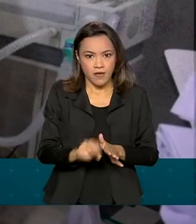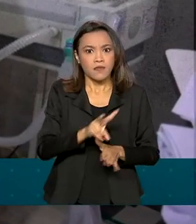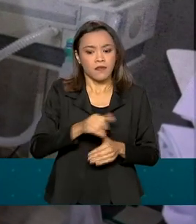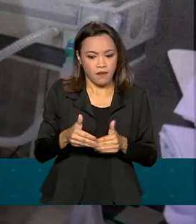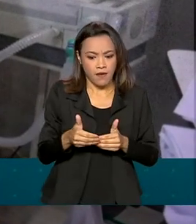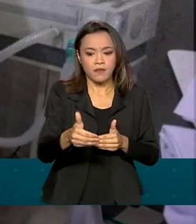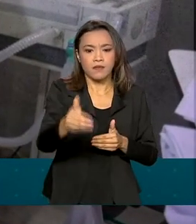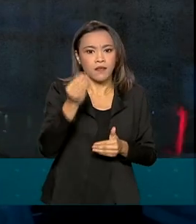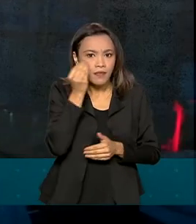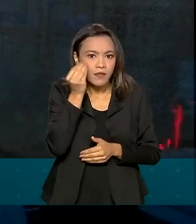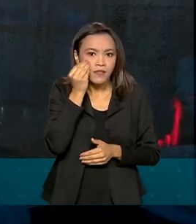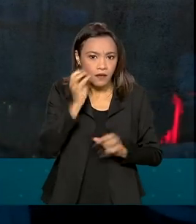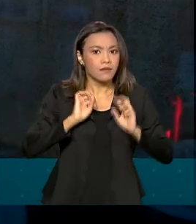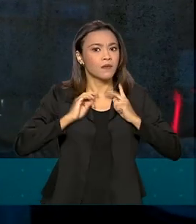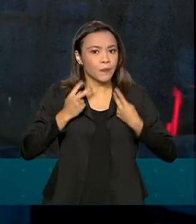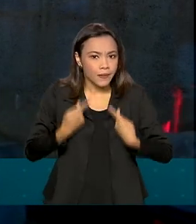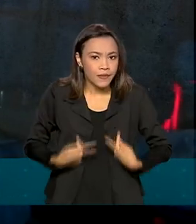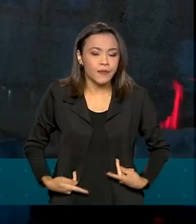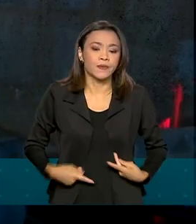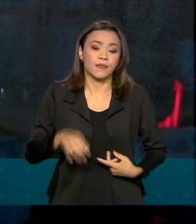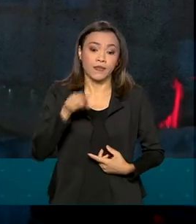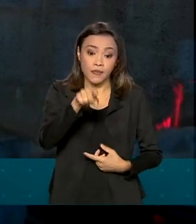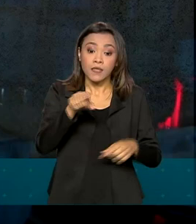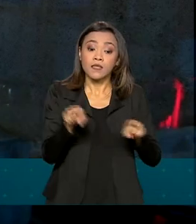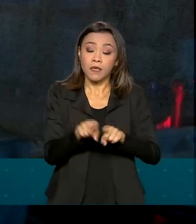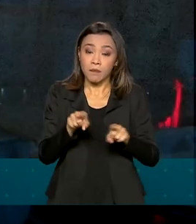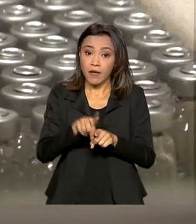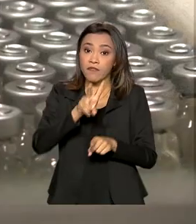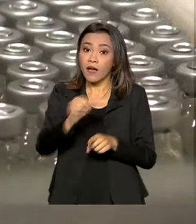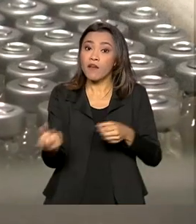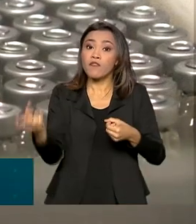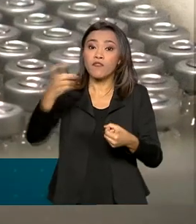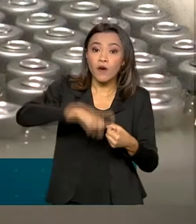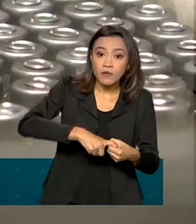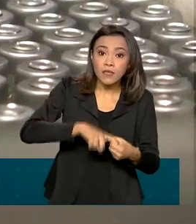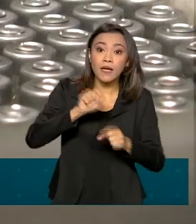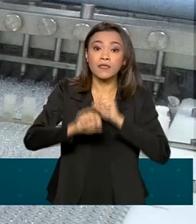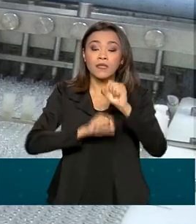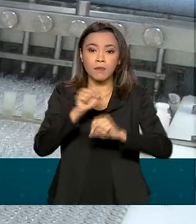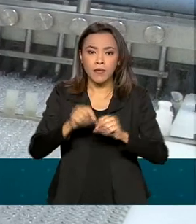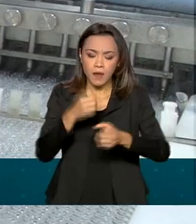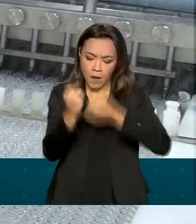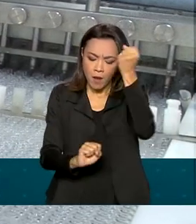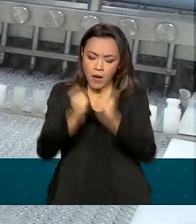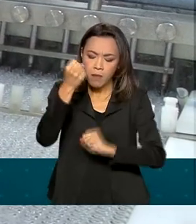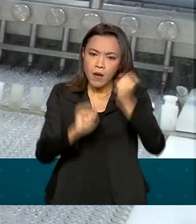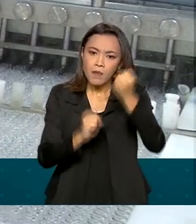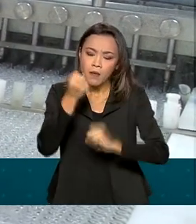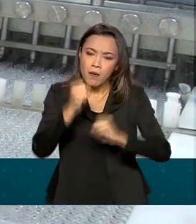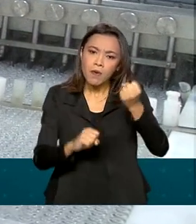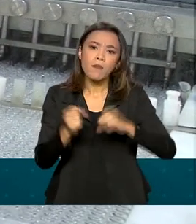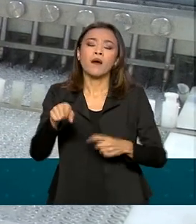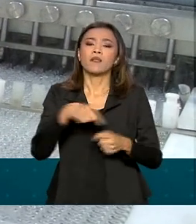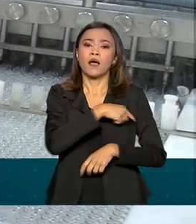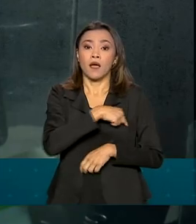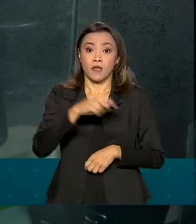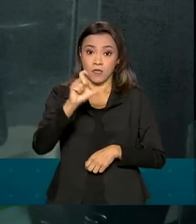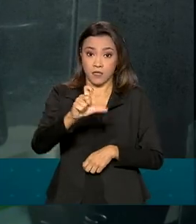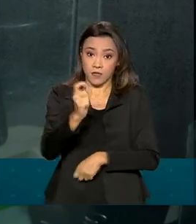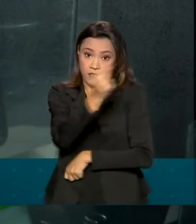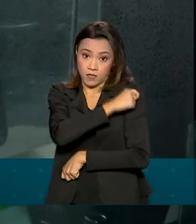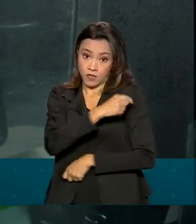testado em humanos. O Instituto também vai retomar a produção da Coronavac com a chegada de 3 mil litros do